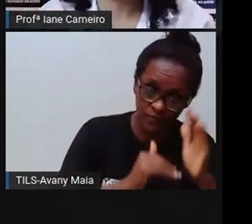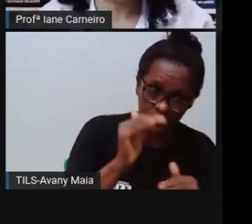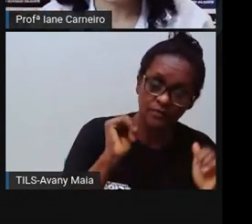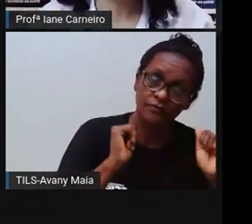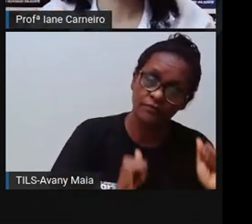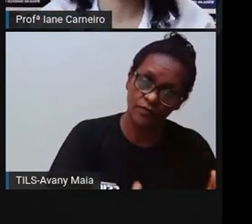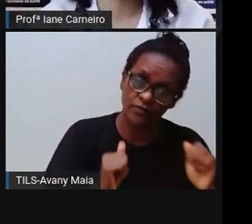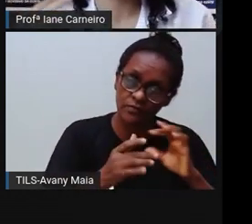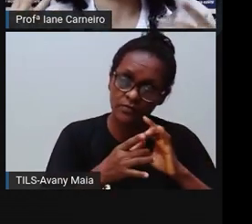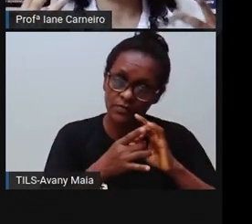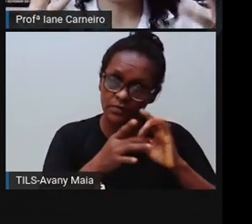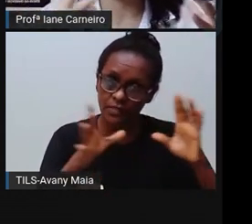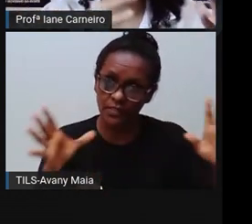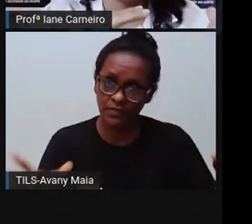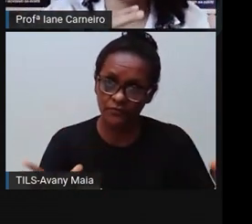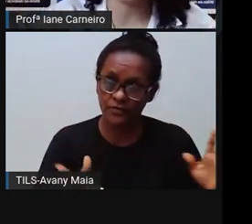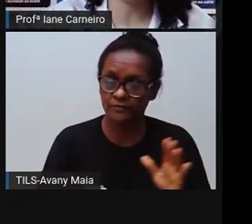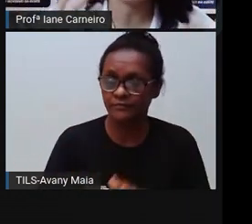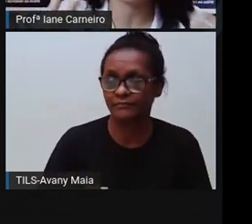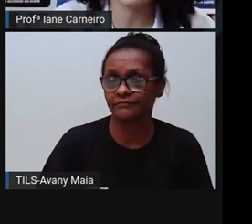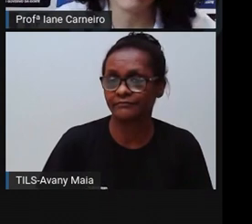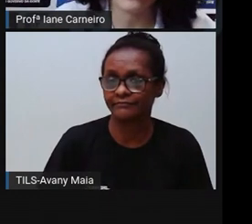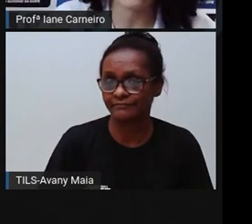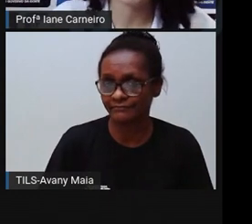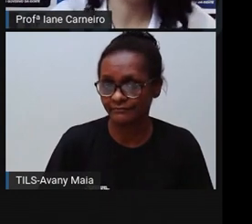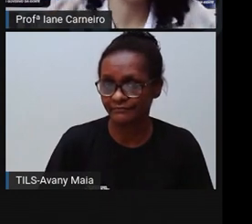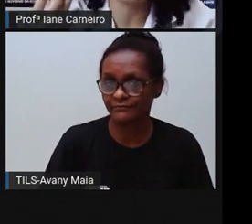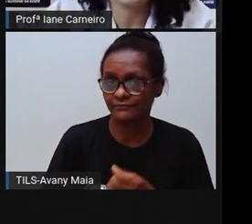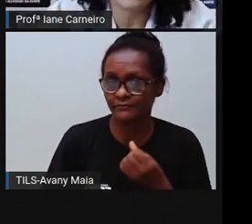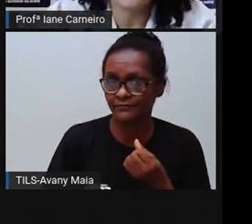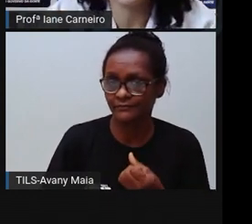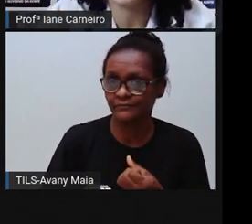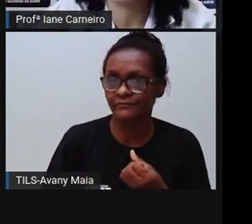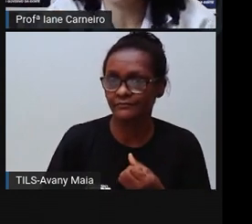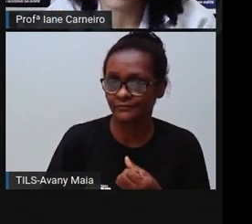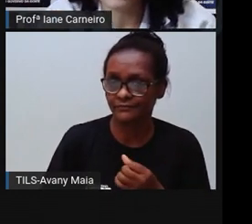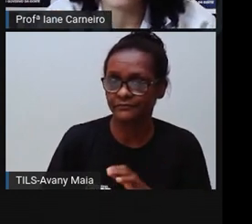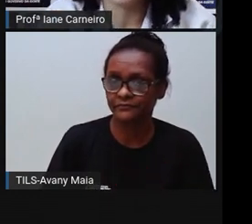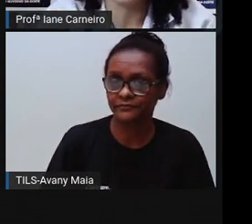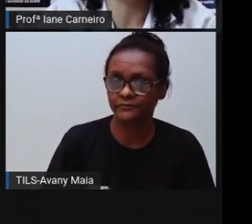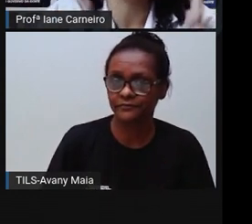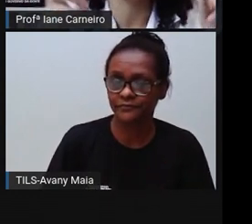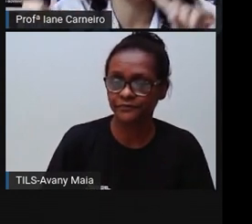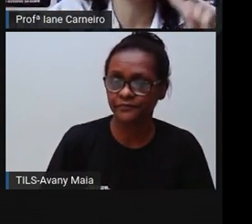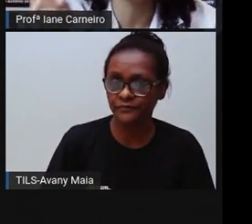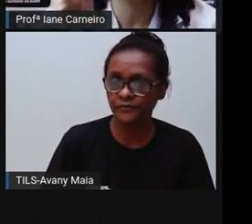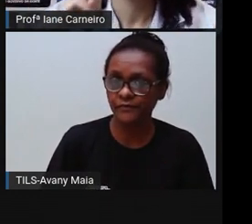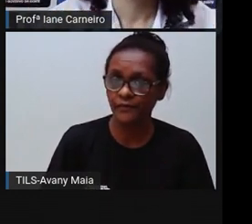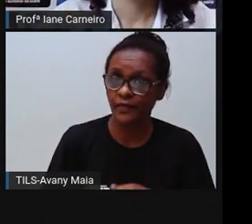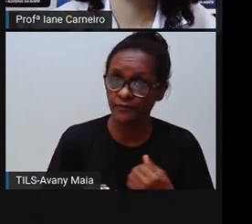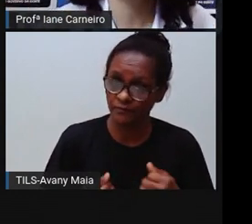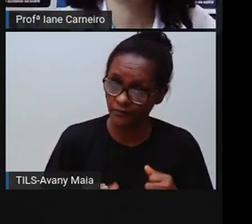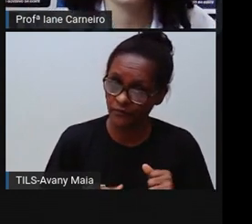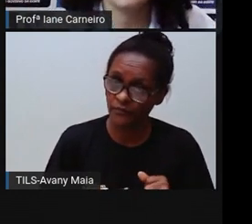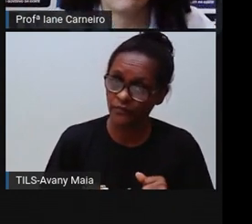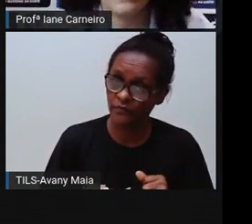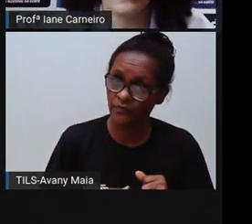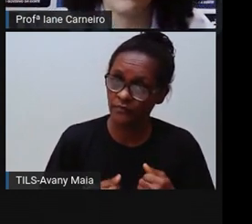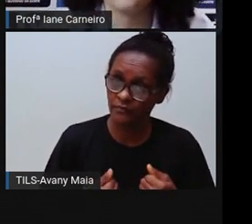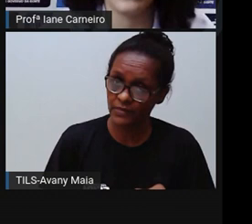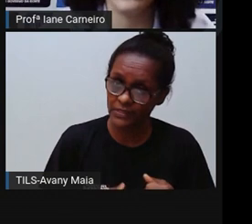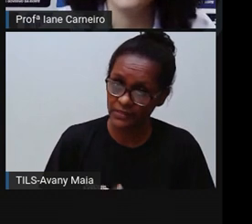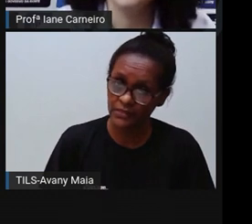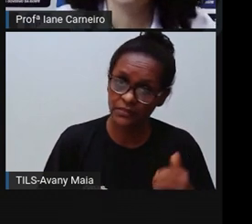trabalhar como... O adolescente, né? Pode trabalhar como estagiário daquela empresa, né? Mas crianças não podem